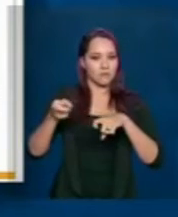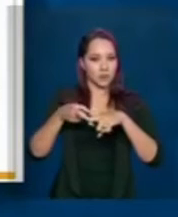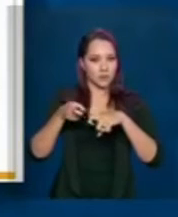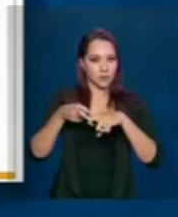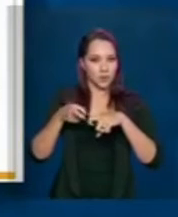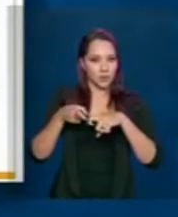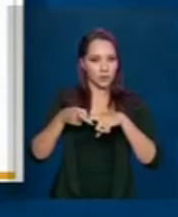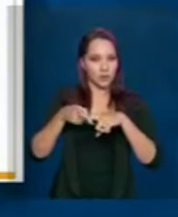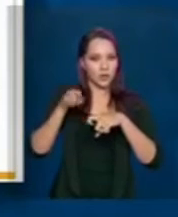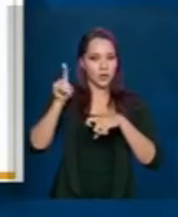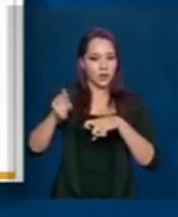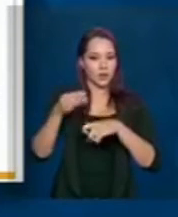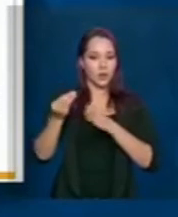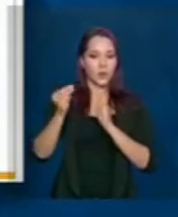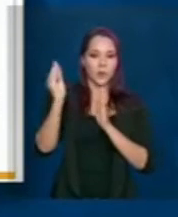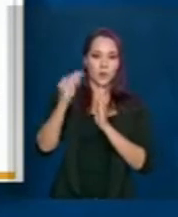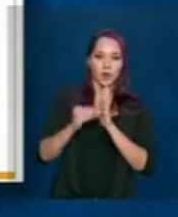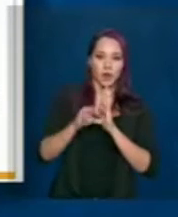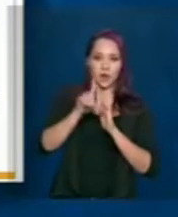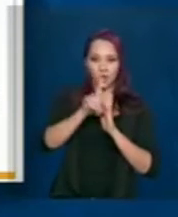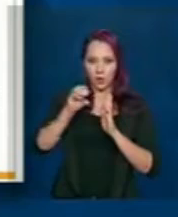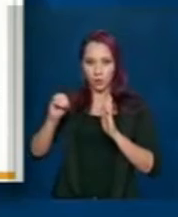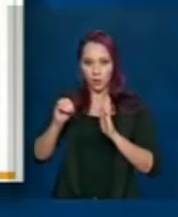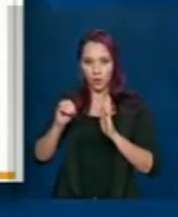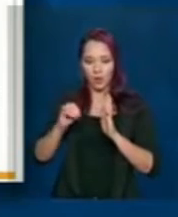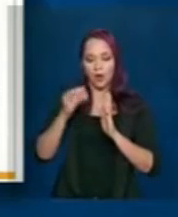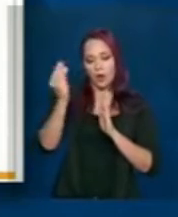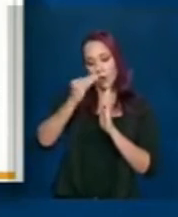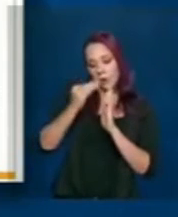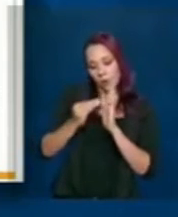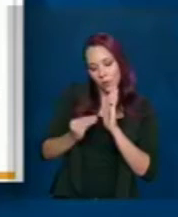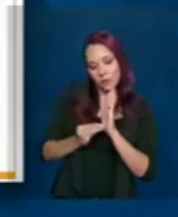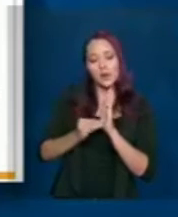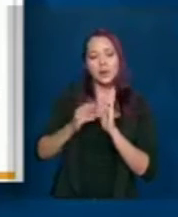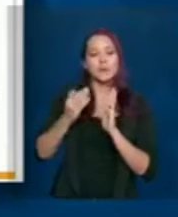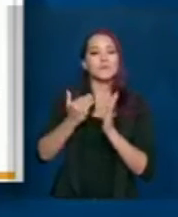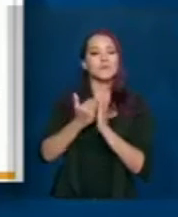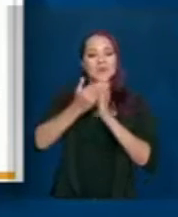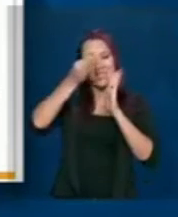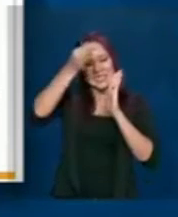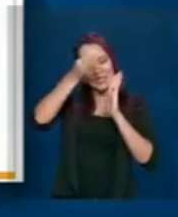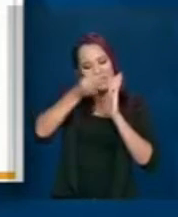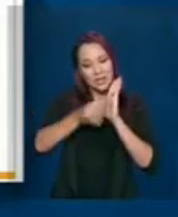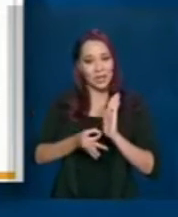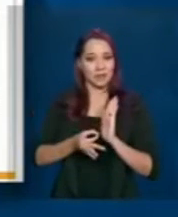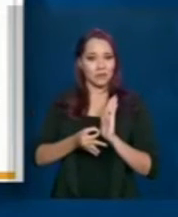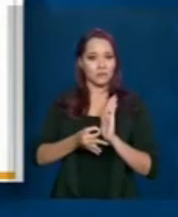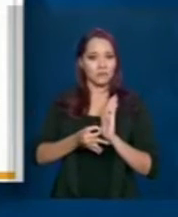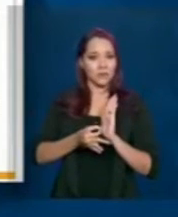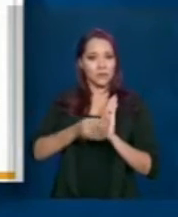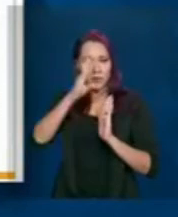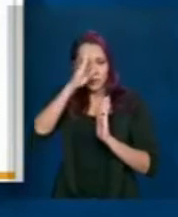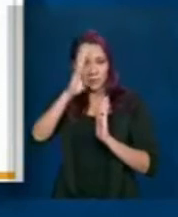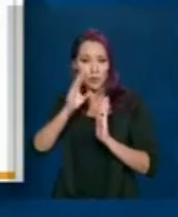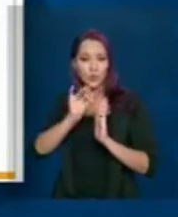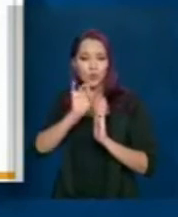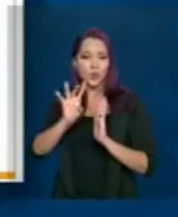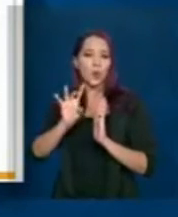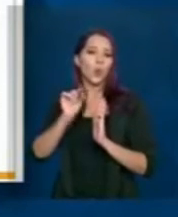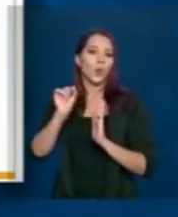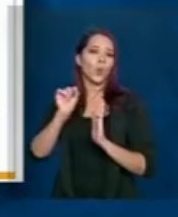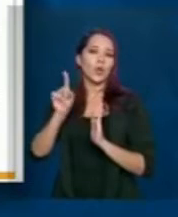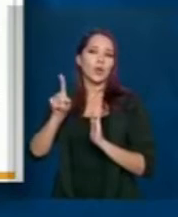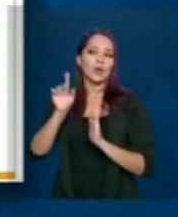justamente para que o preenchimento da D.O. seja feito de forma mais fidedigna possível, principalmente, não só levando em